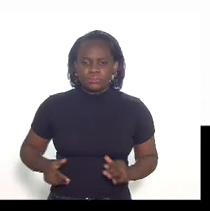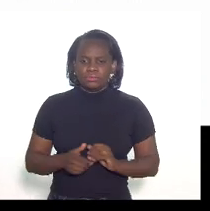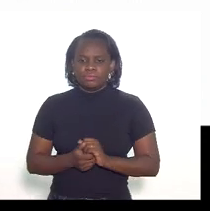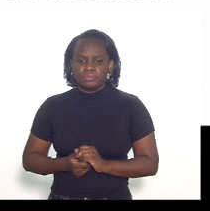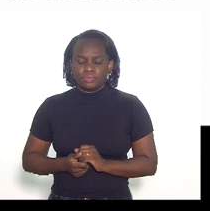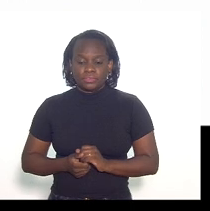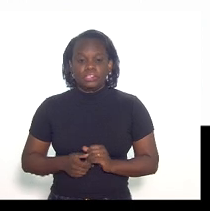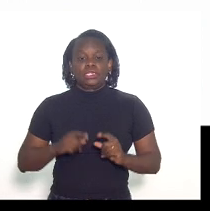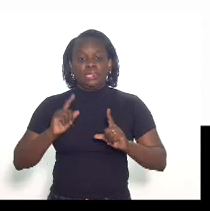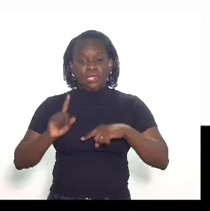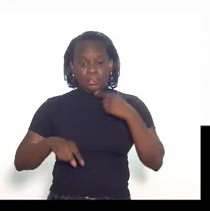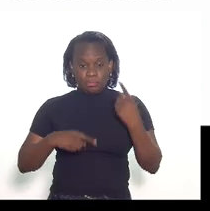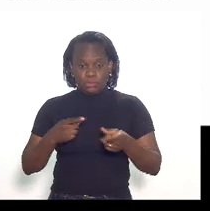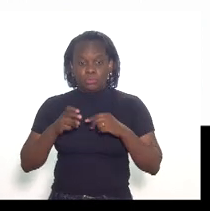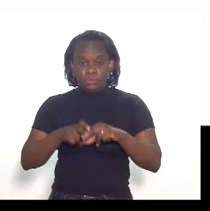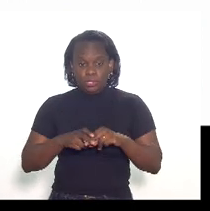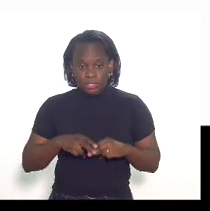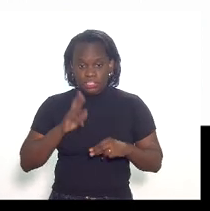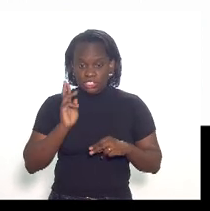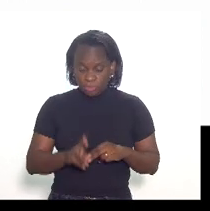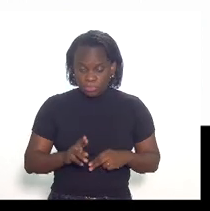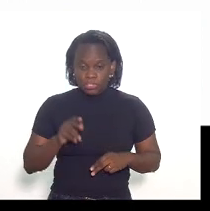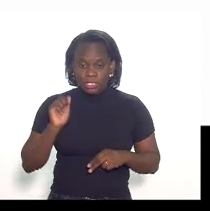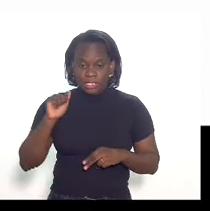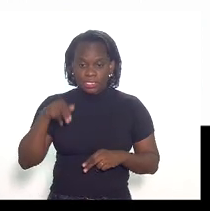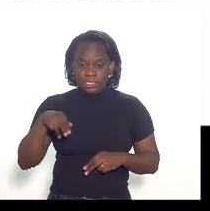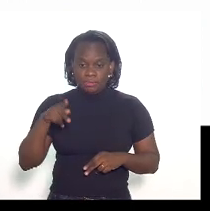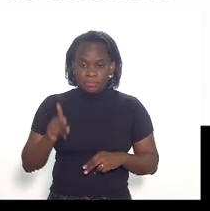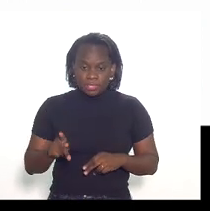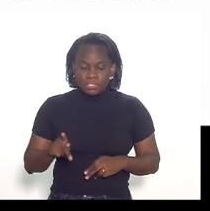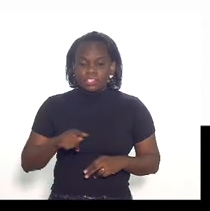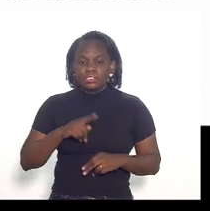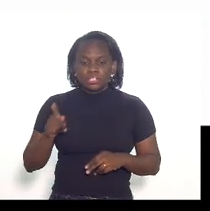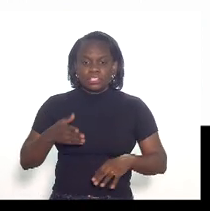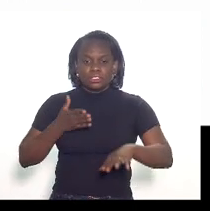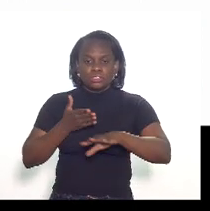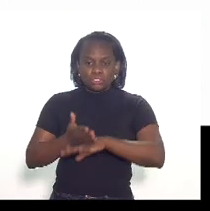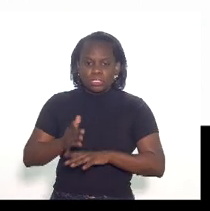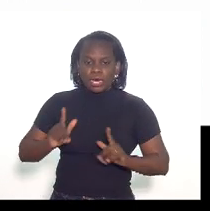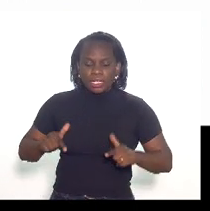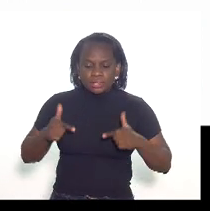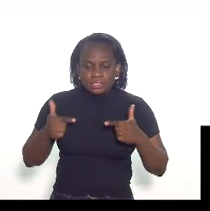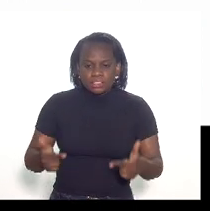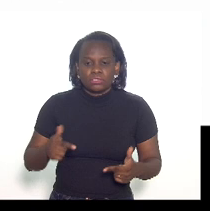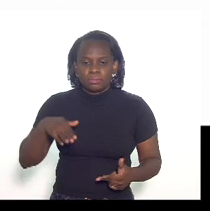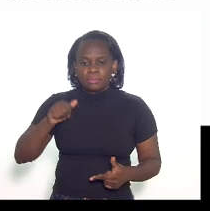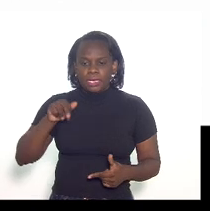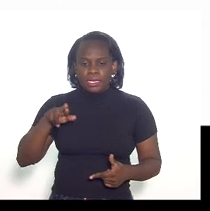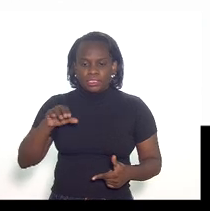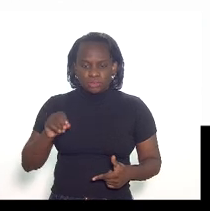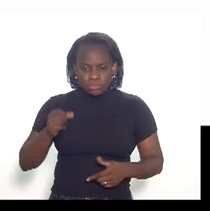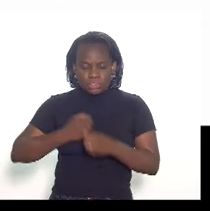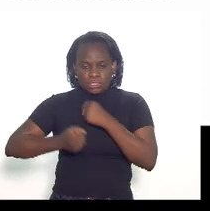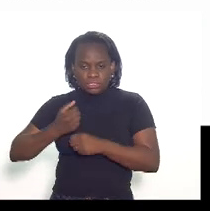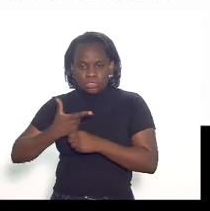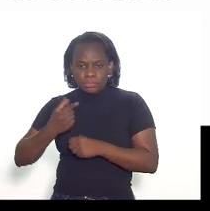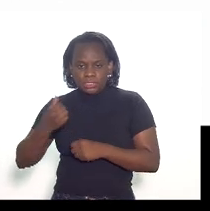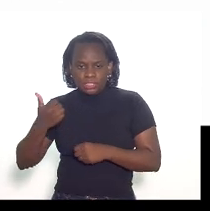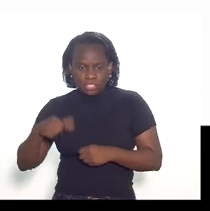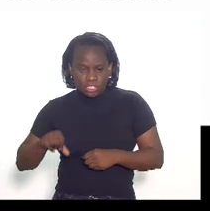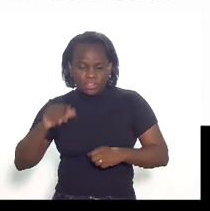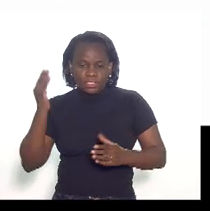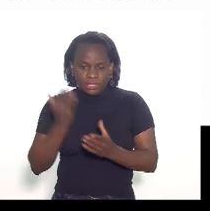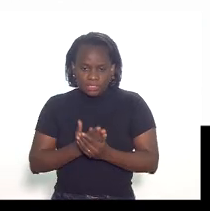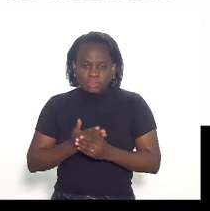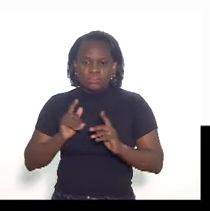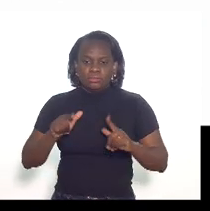em seguida em razão dessa resposta da ANP nós ingressamos com uma ação em maio de 2019 uma ação judicial para a